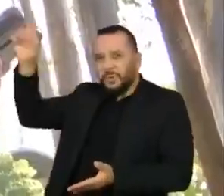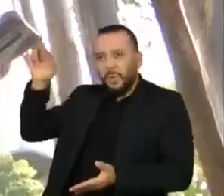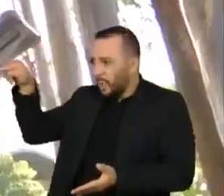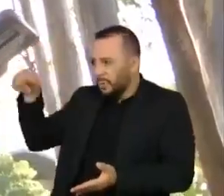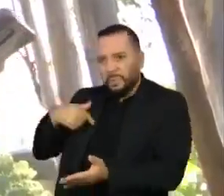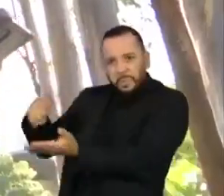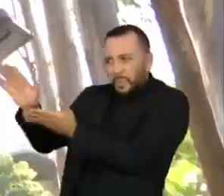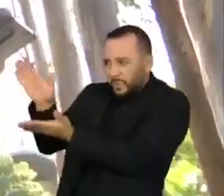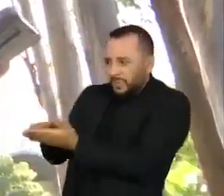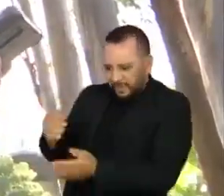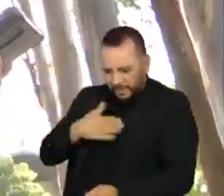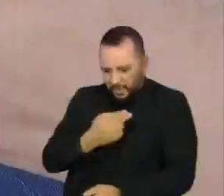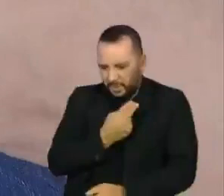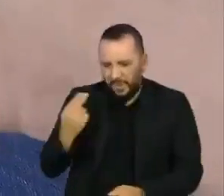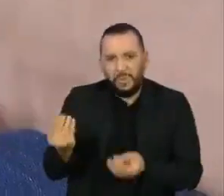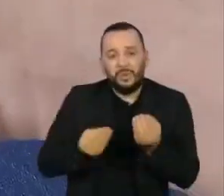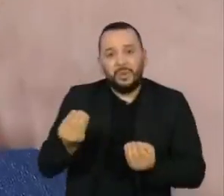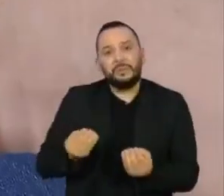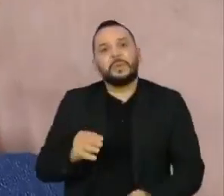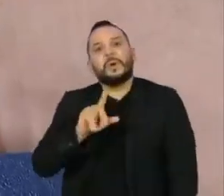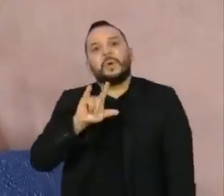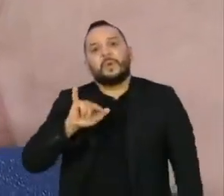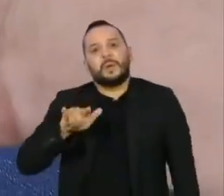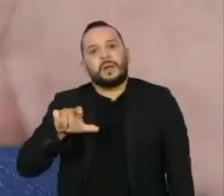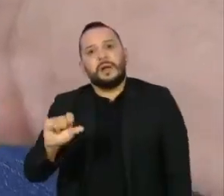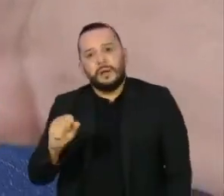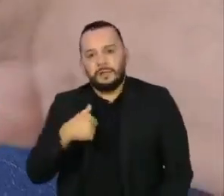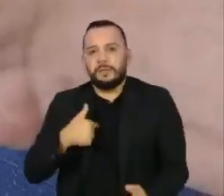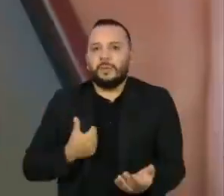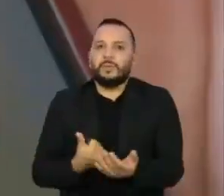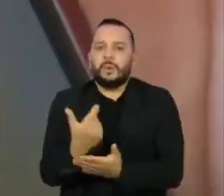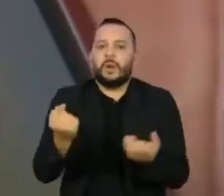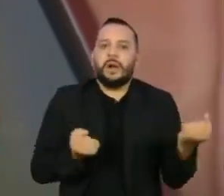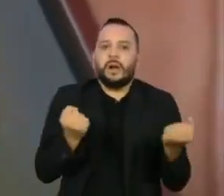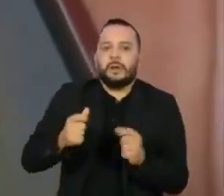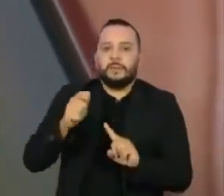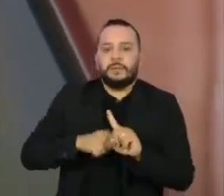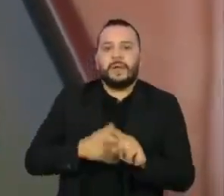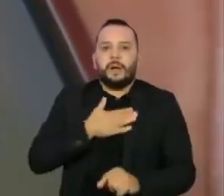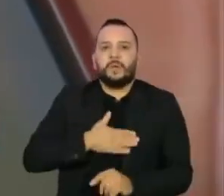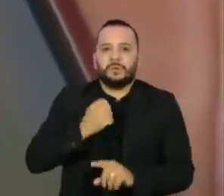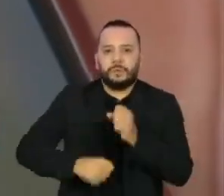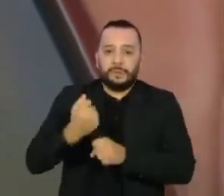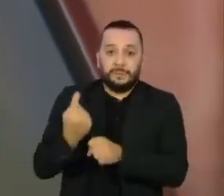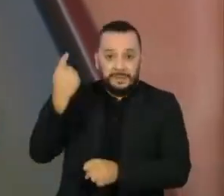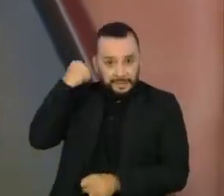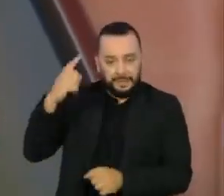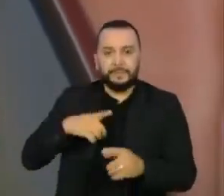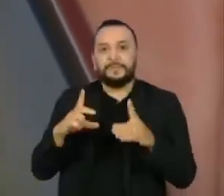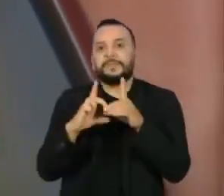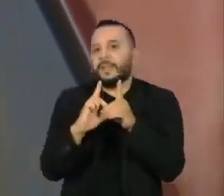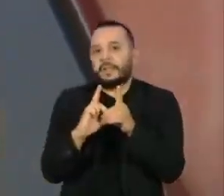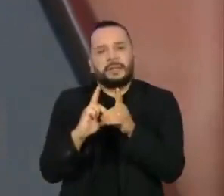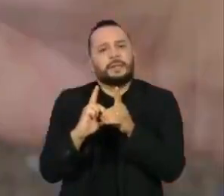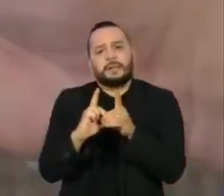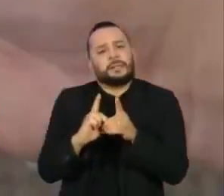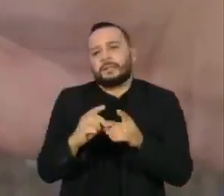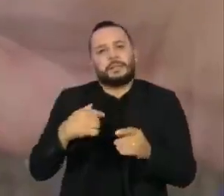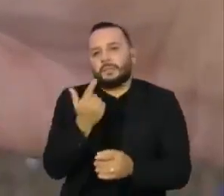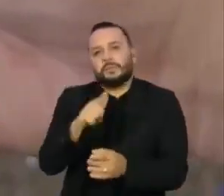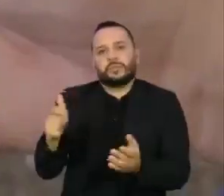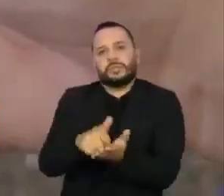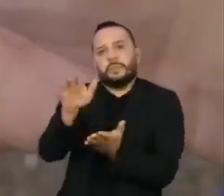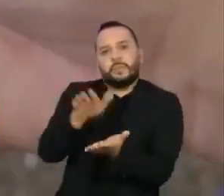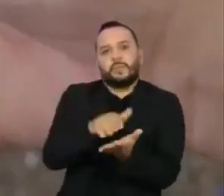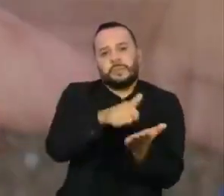Lucas trocou de carro em agosto do ano passado, bem no meio da pandemia. Na época, o Detran havia suspendido a emissão de multas e, no